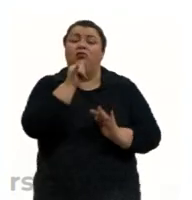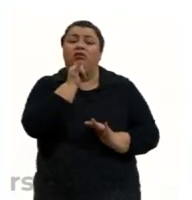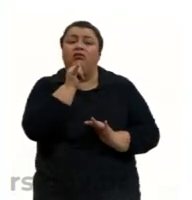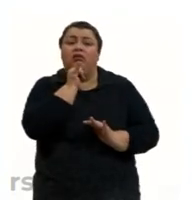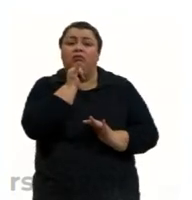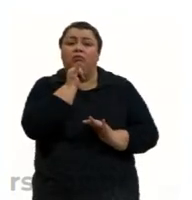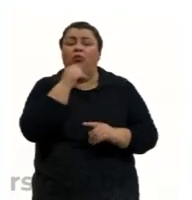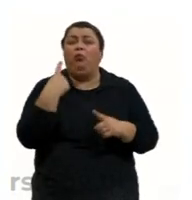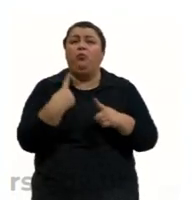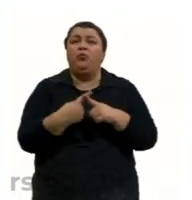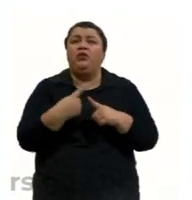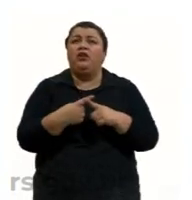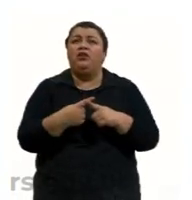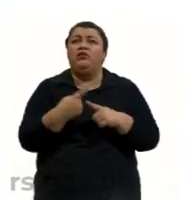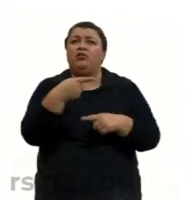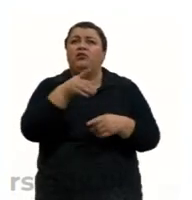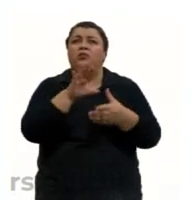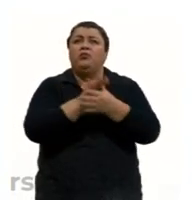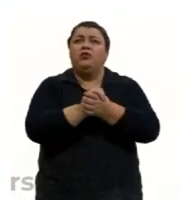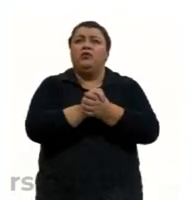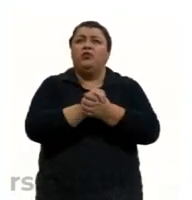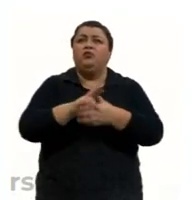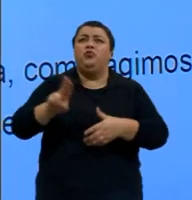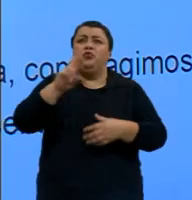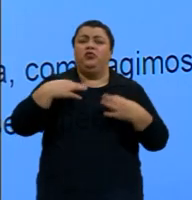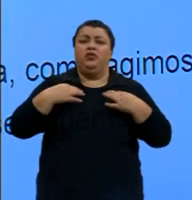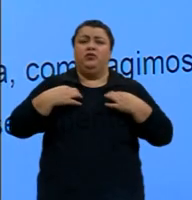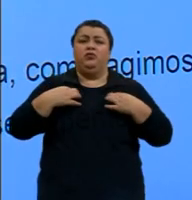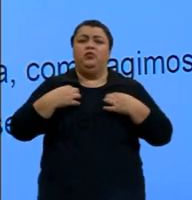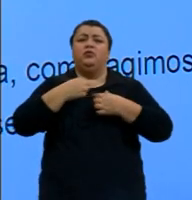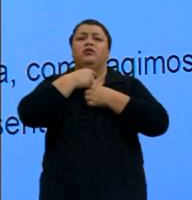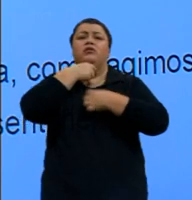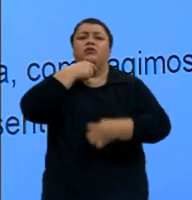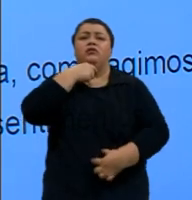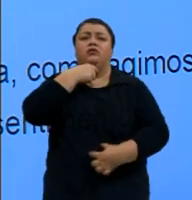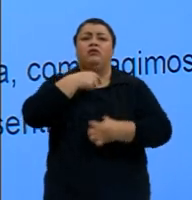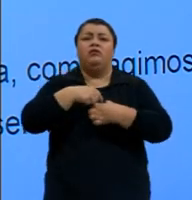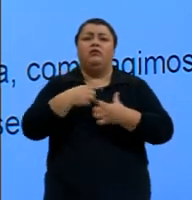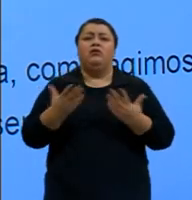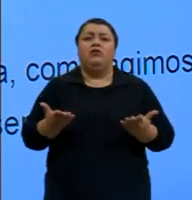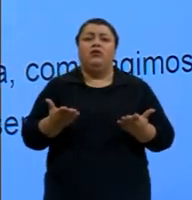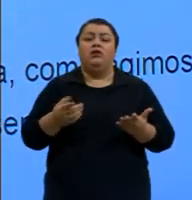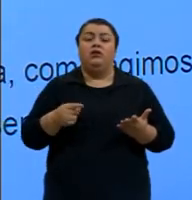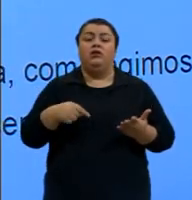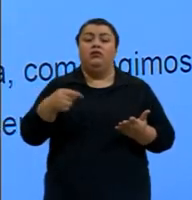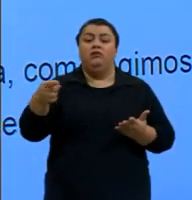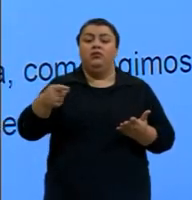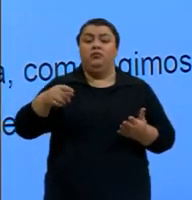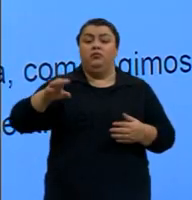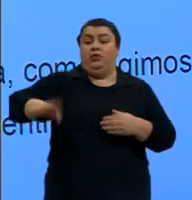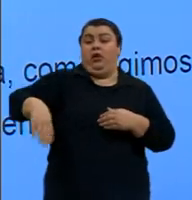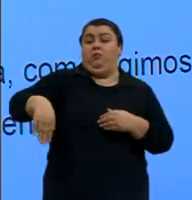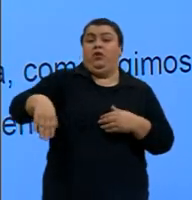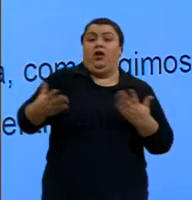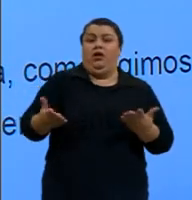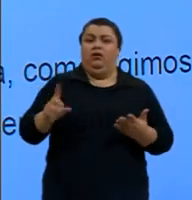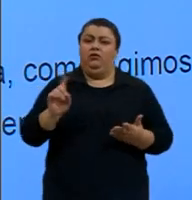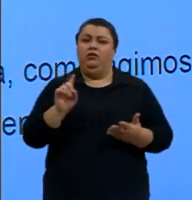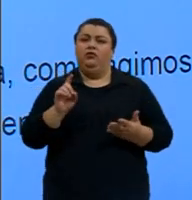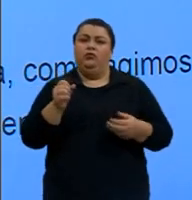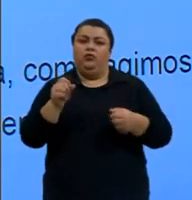por que nós vamos num casamento de terno e gravata e não vamos na praia de terno e gravata? A não ser que o casamento seja na praia.